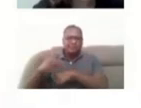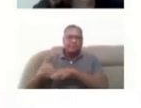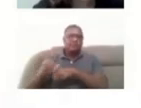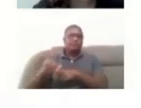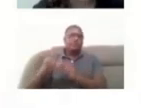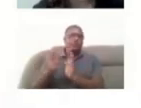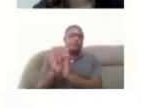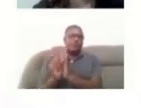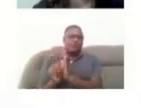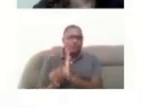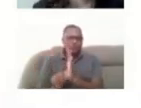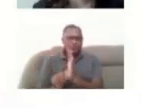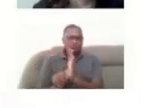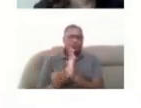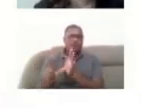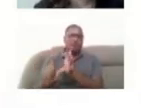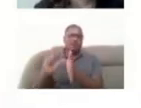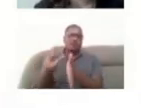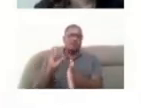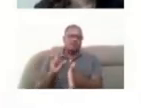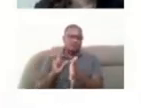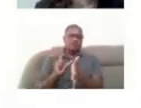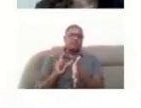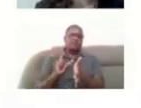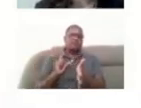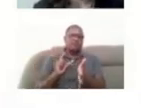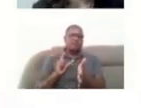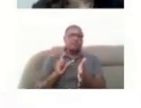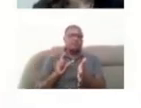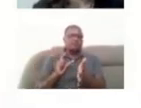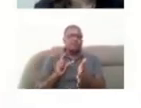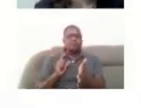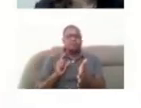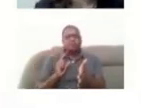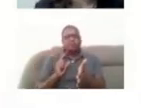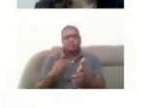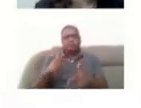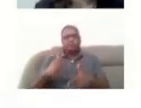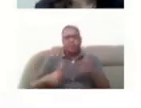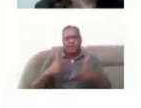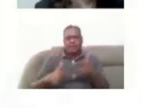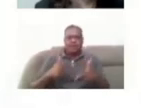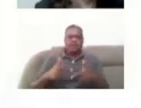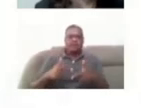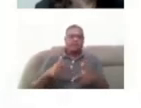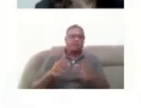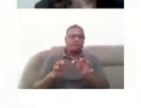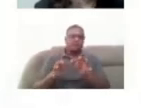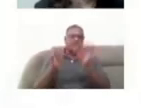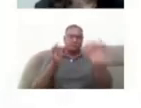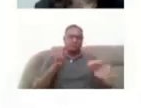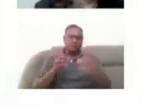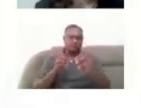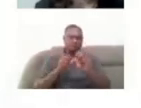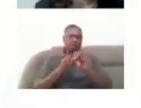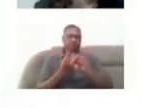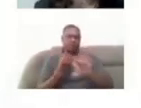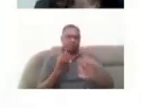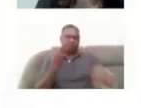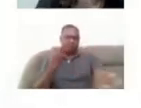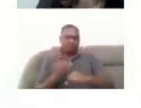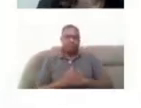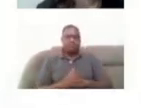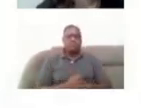para ser trabalhado no ensino remoto, tá, e esse